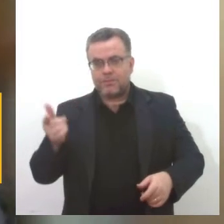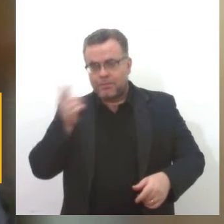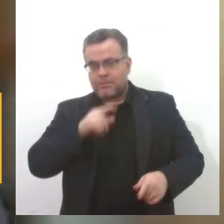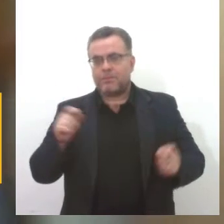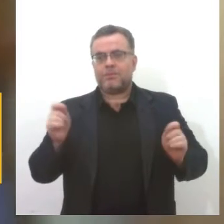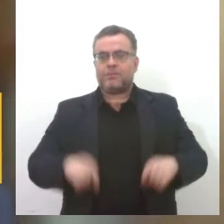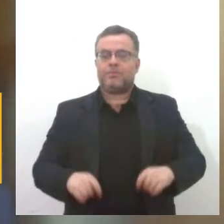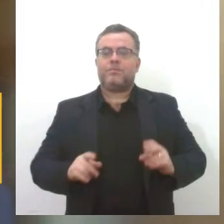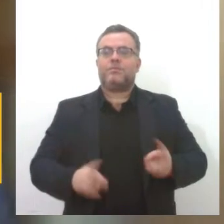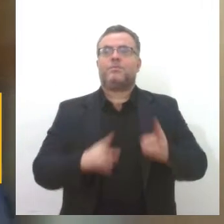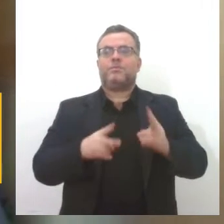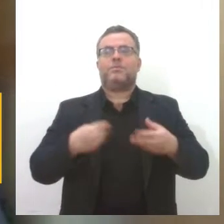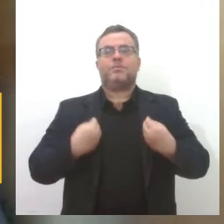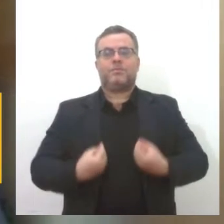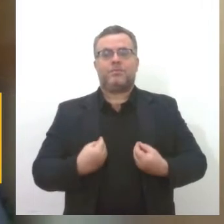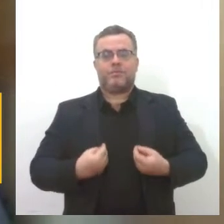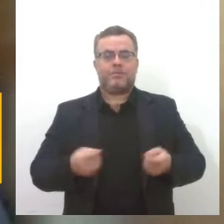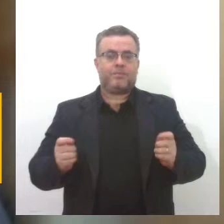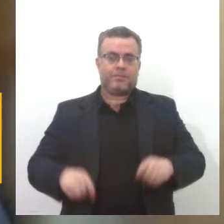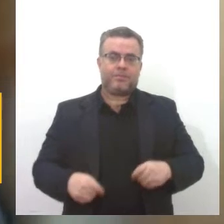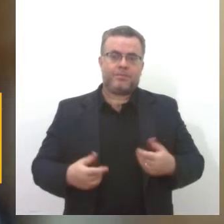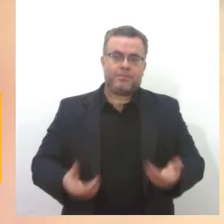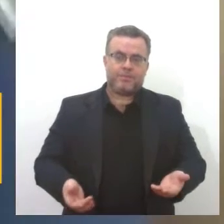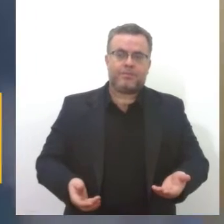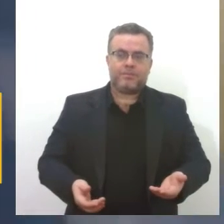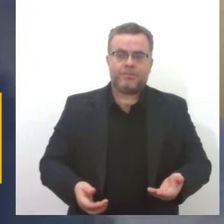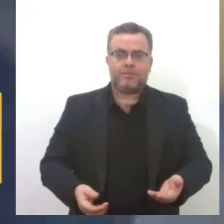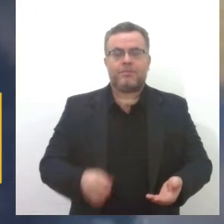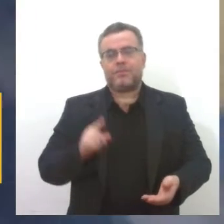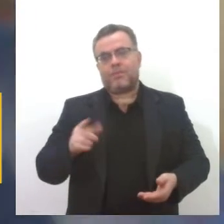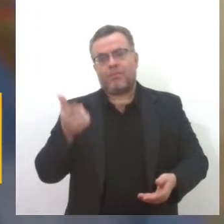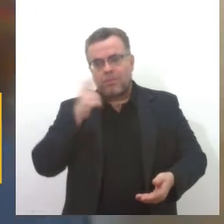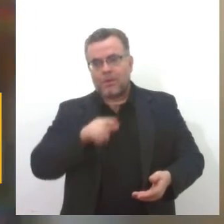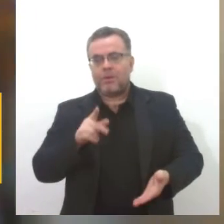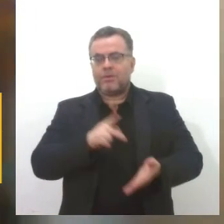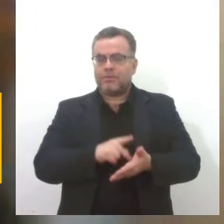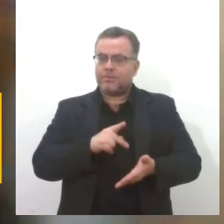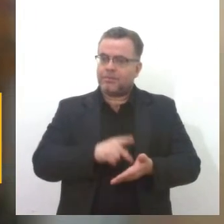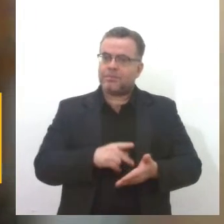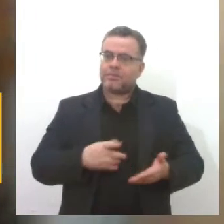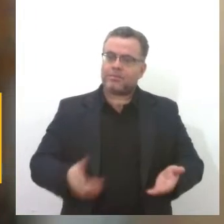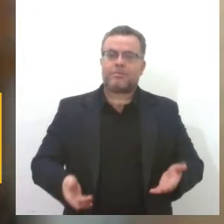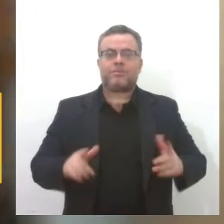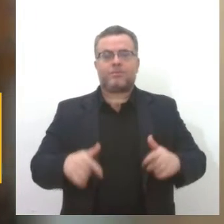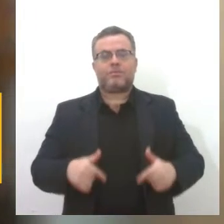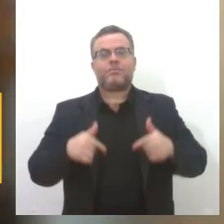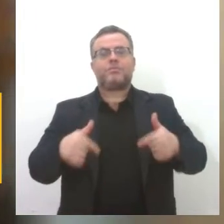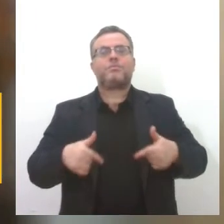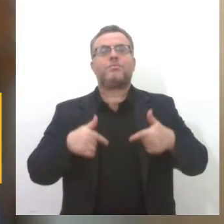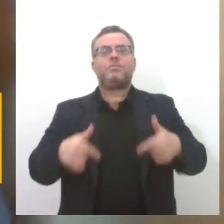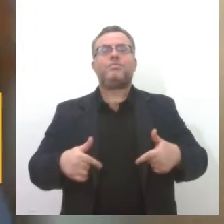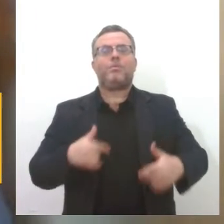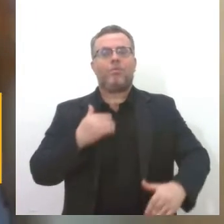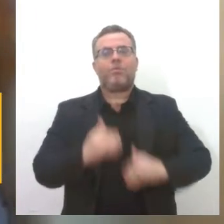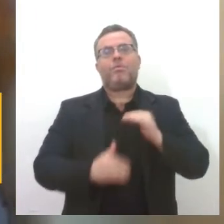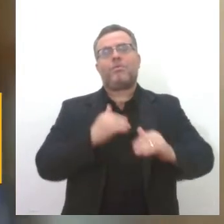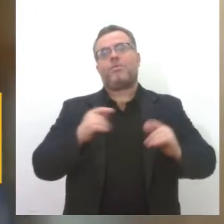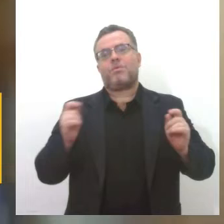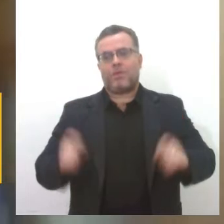do filho, ela está trabalhando, ela está fazendo atividade, ela está fazendo outra e ela consegue fazer com muito e muito desempenho.